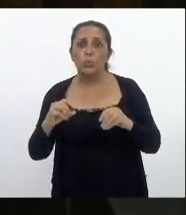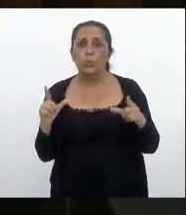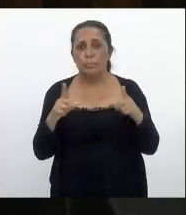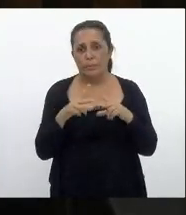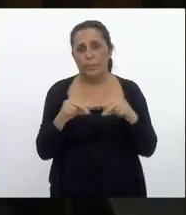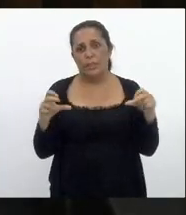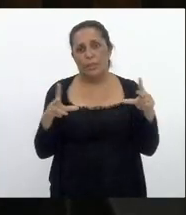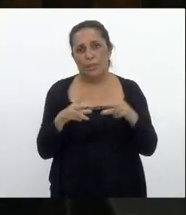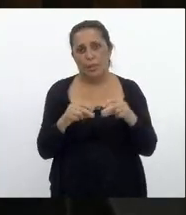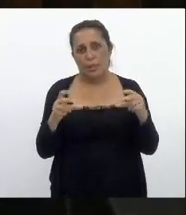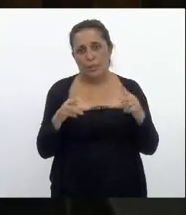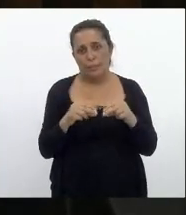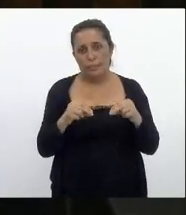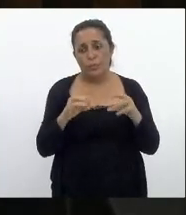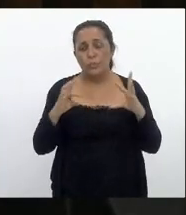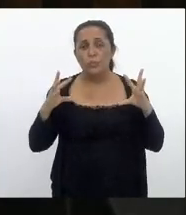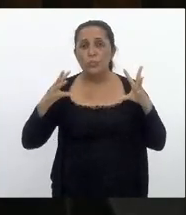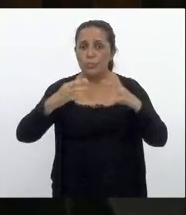a grande parte